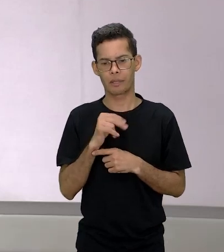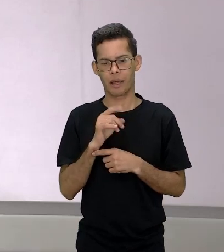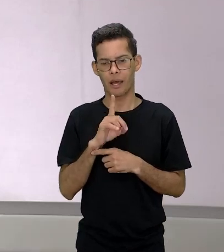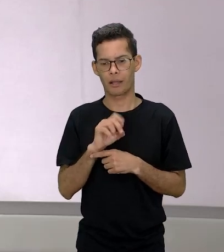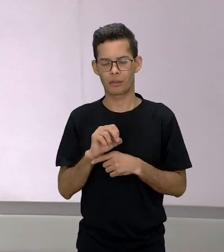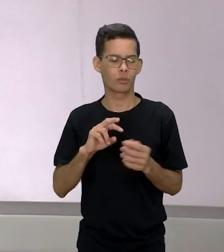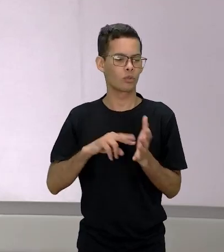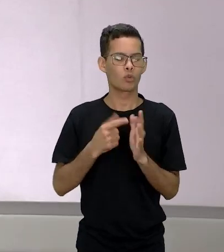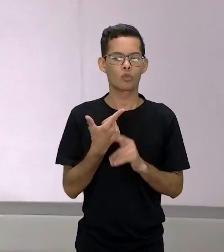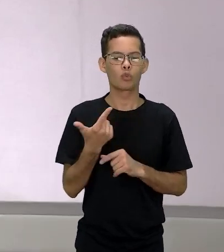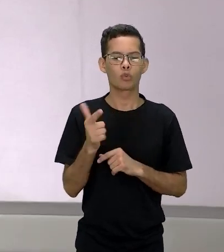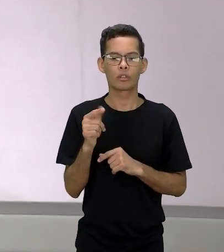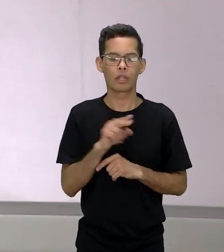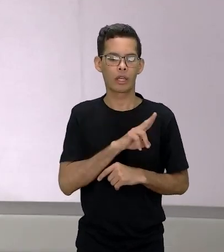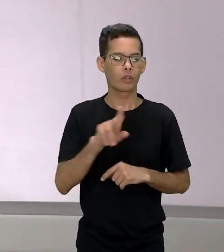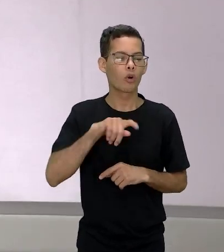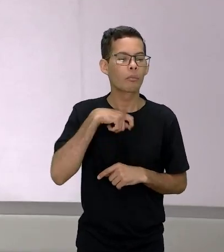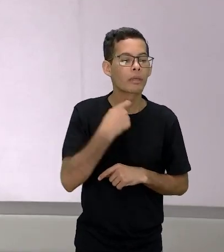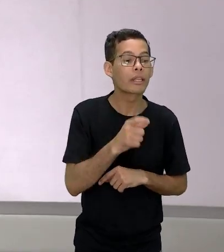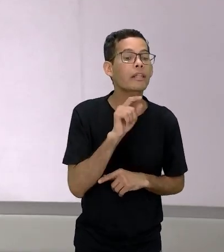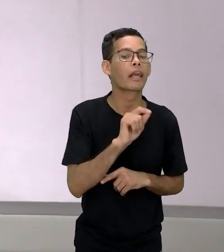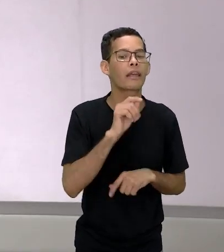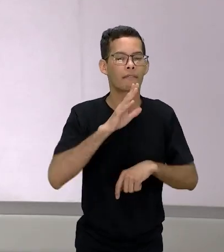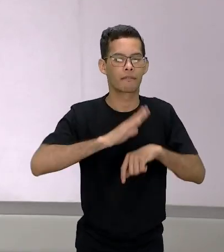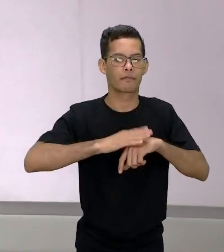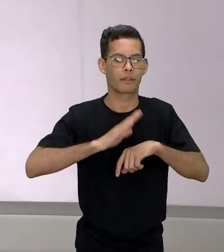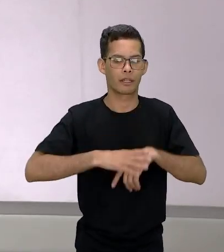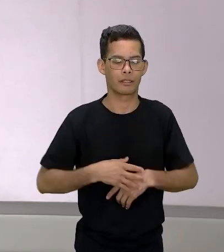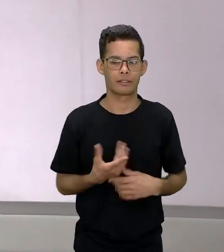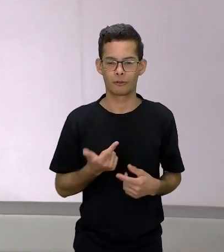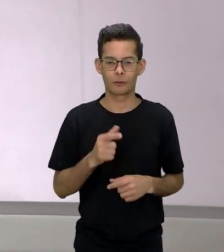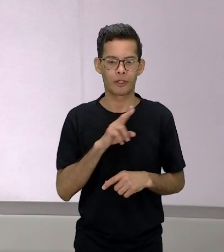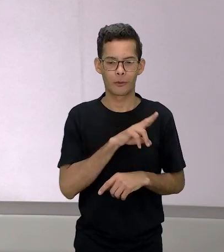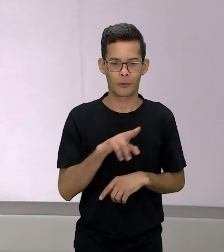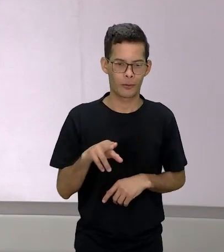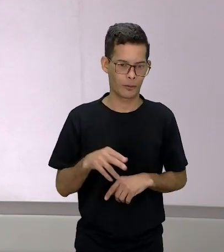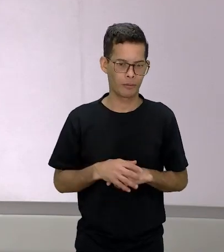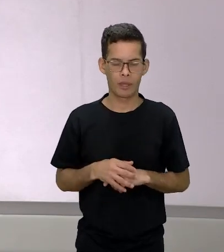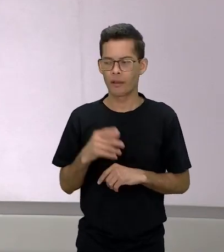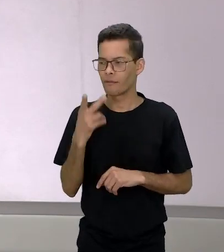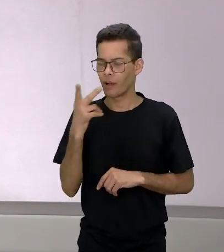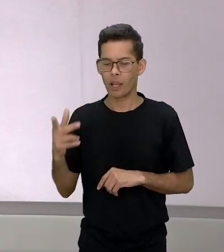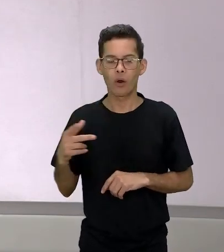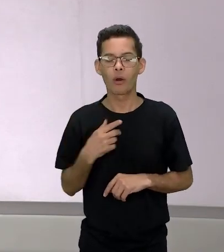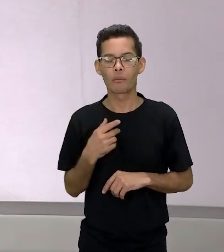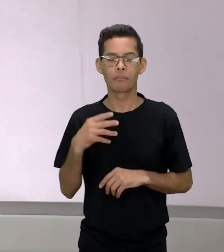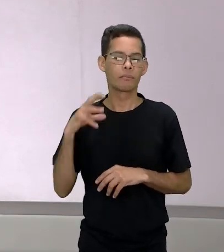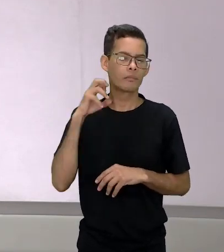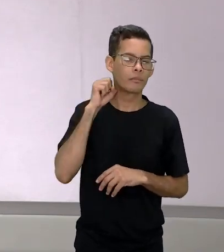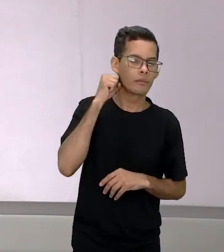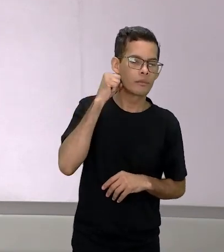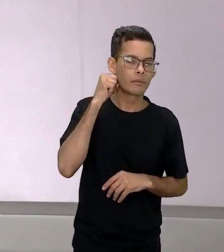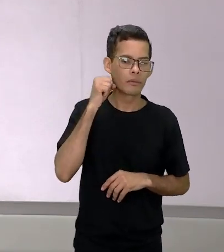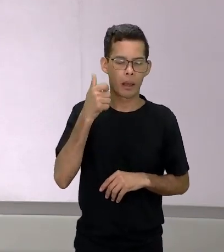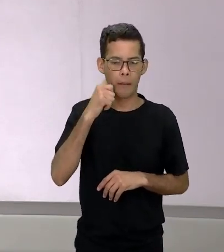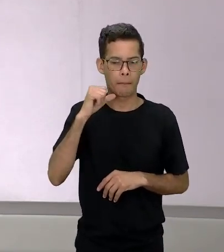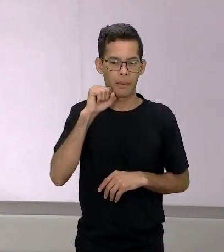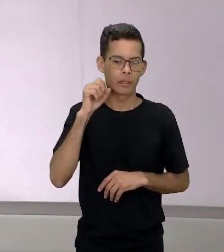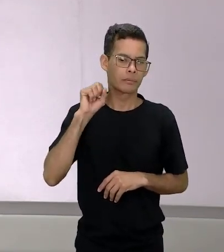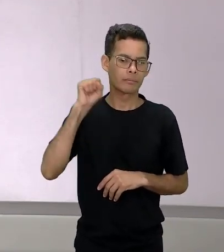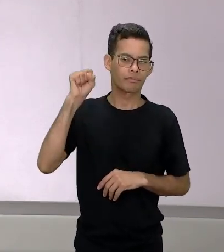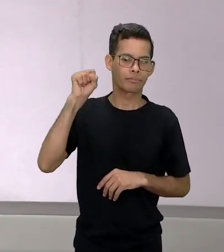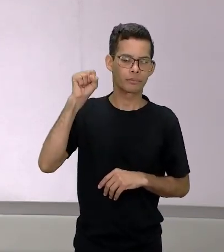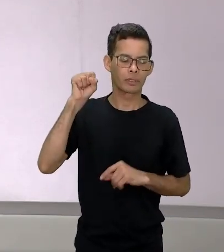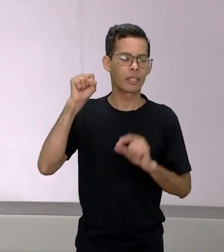quando ela fala o seu corpo quando ela traz esse pronome o seu ela está tendo um distanciamento